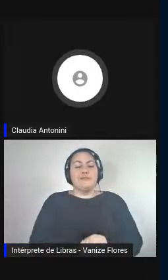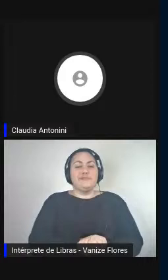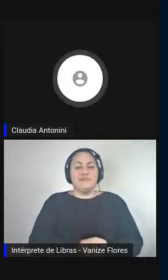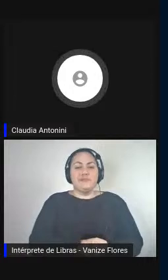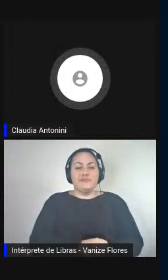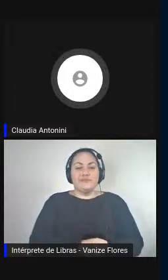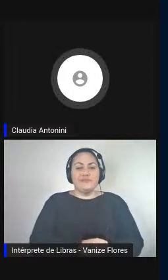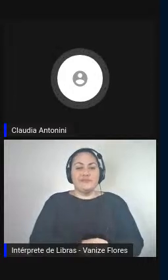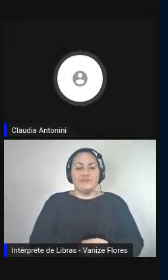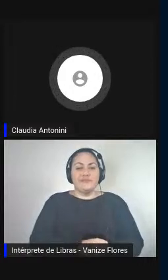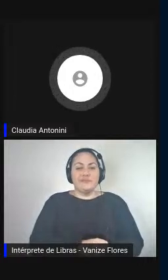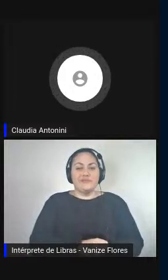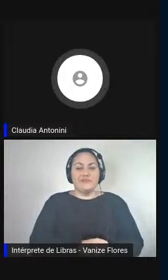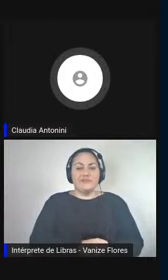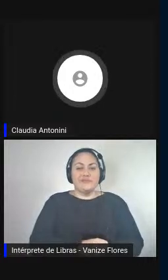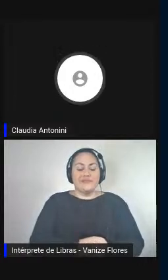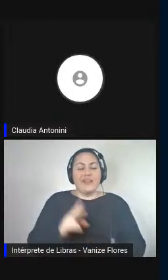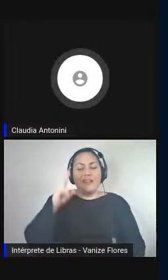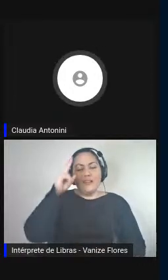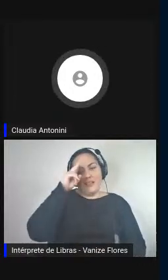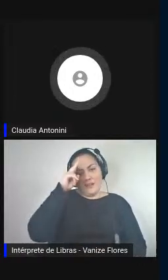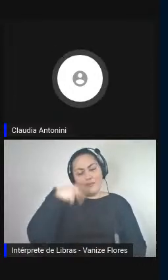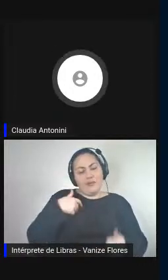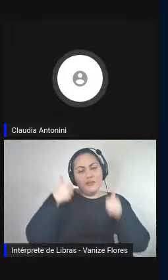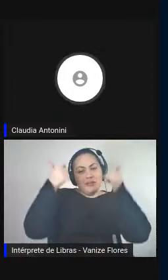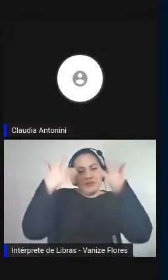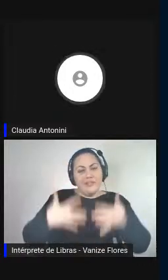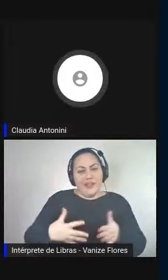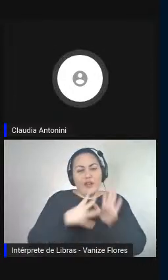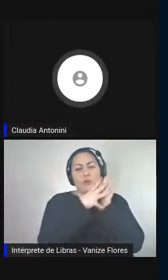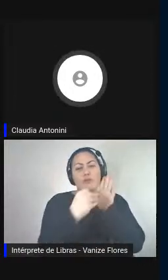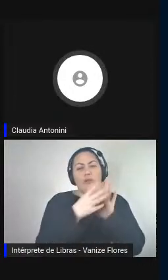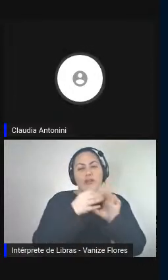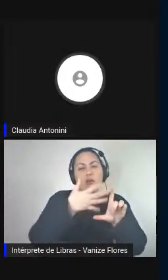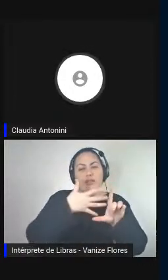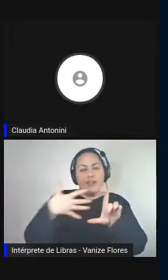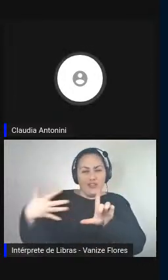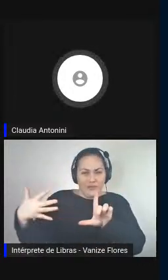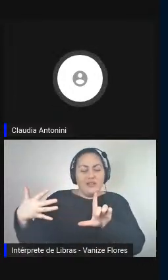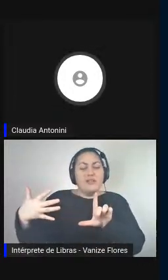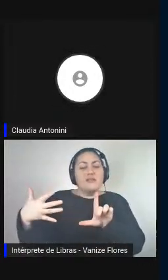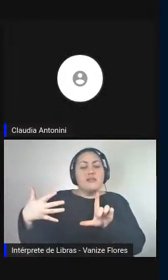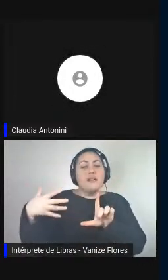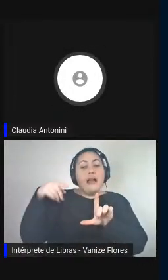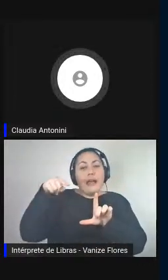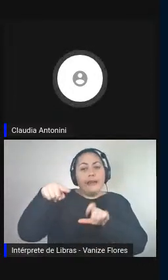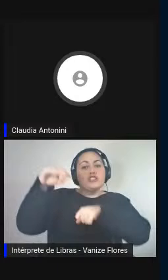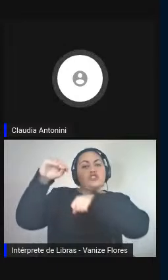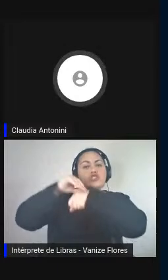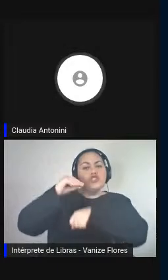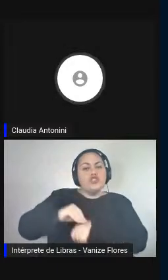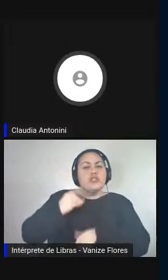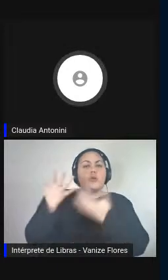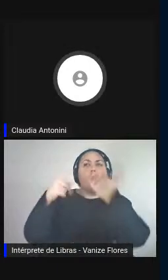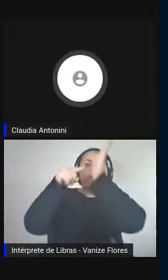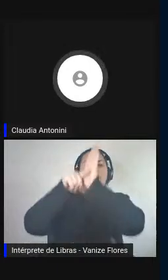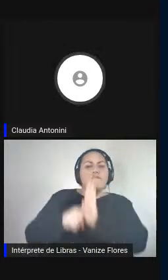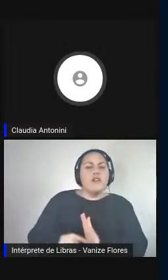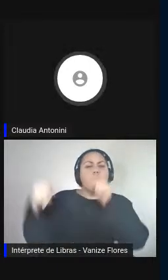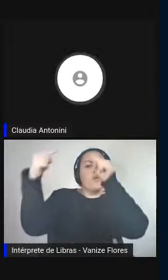o modelo Netflix, as sugestões podem ser conhecer, de certa forma, com o tempo,